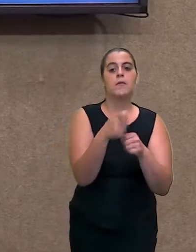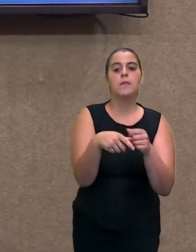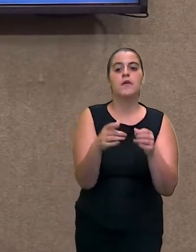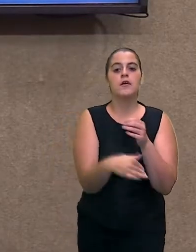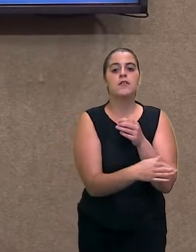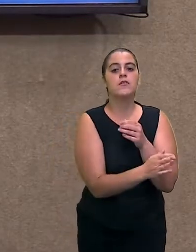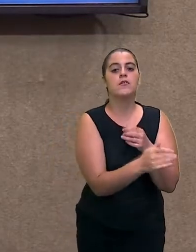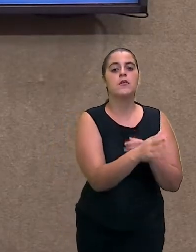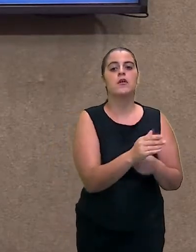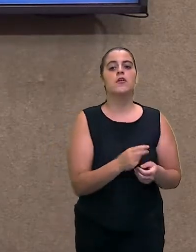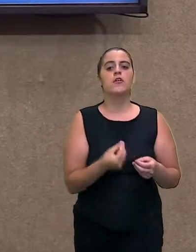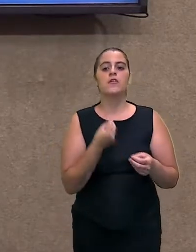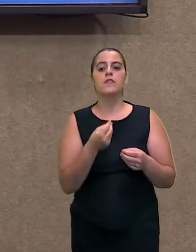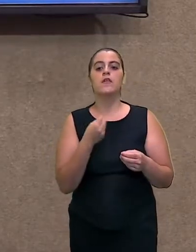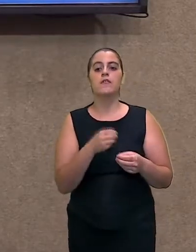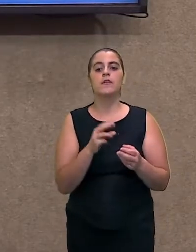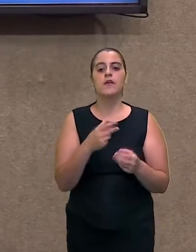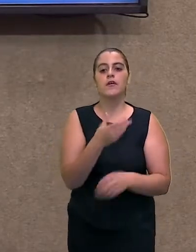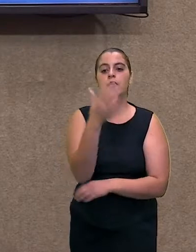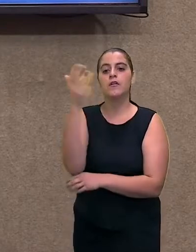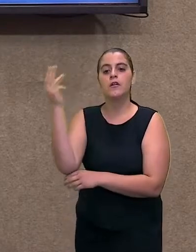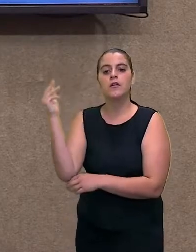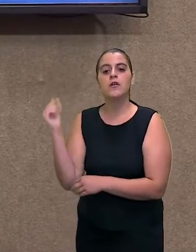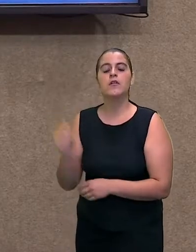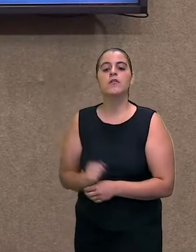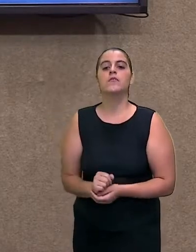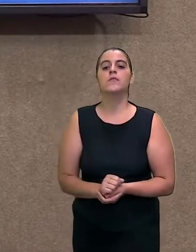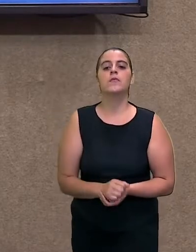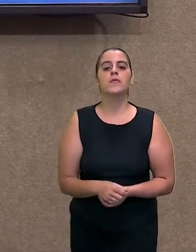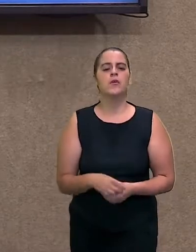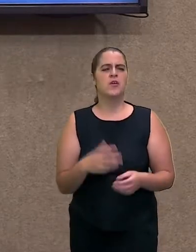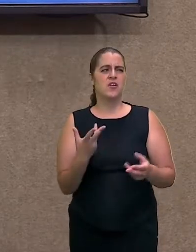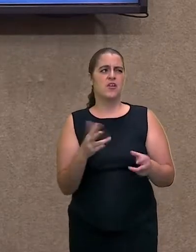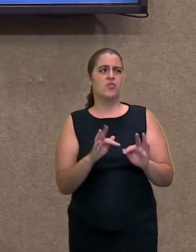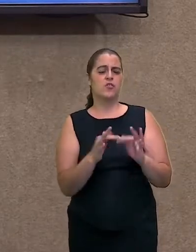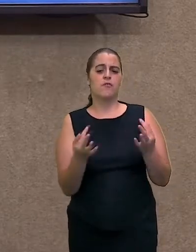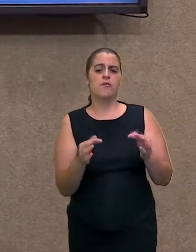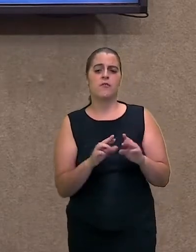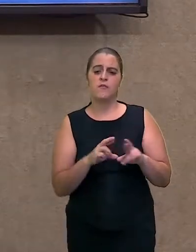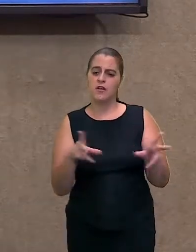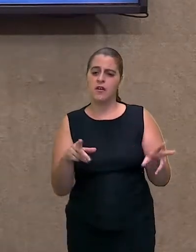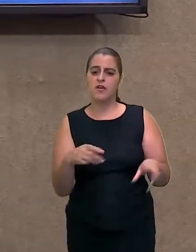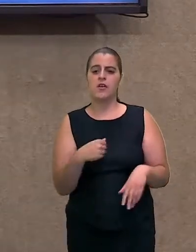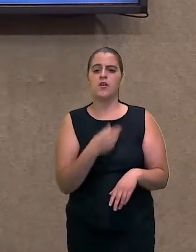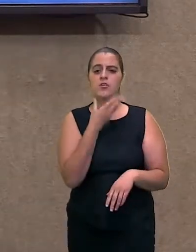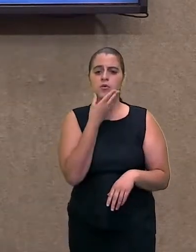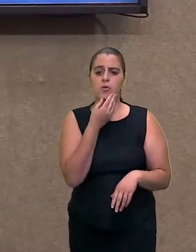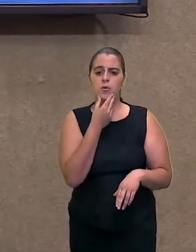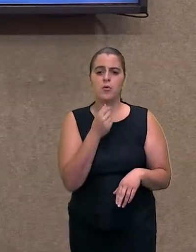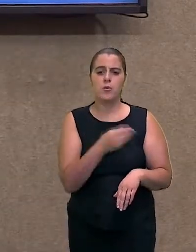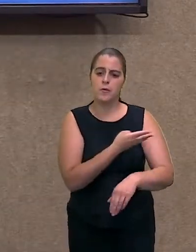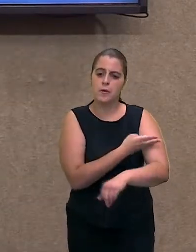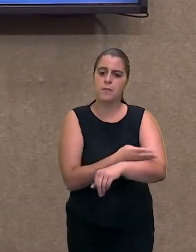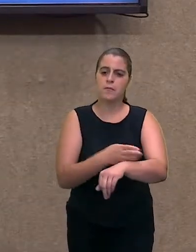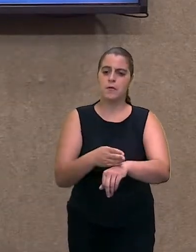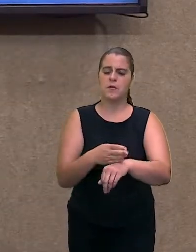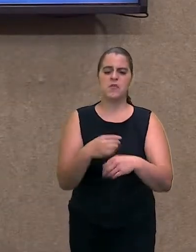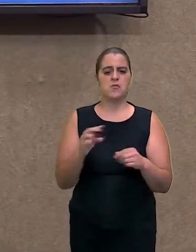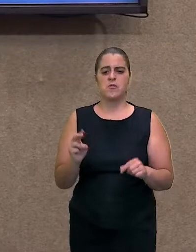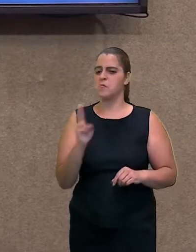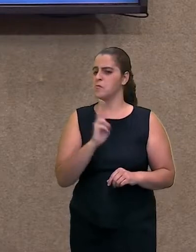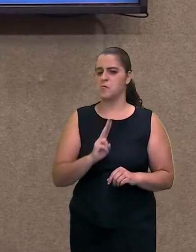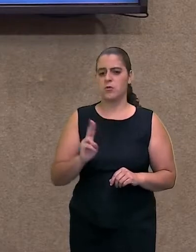questão, assim, de... Que o homem branco tinha, né? Aquele monte de roupa, de acessório, aquelas